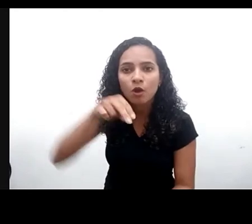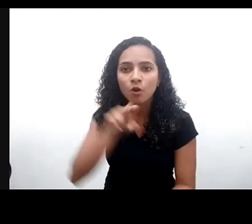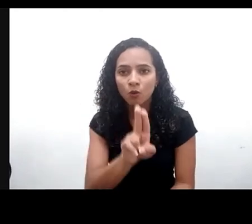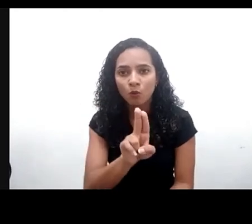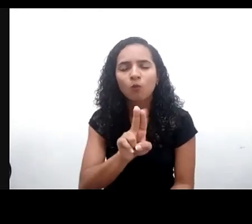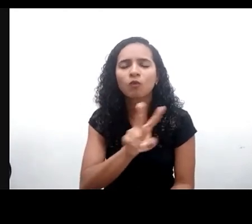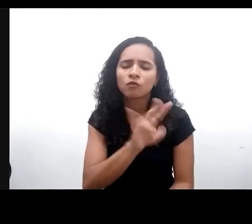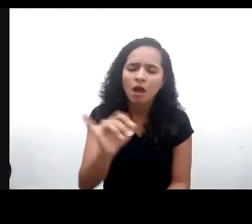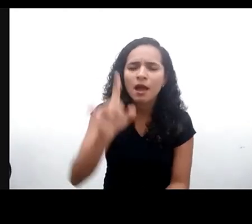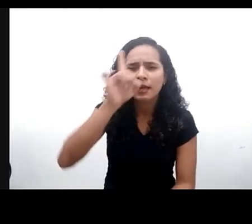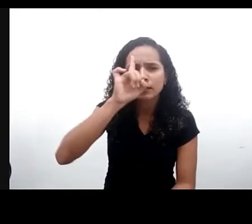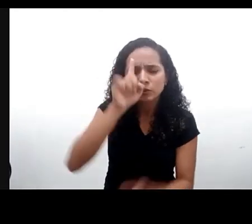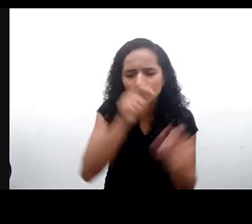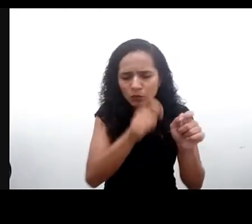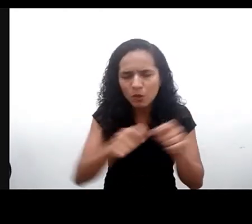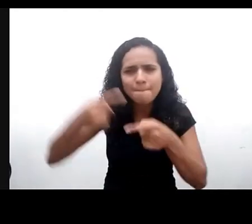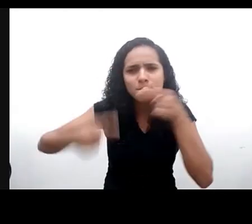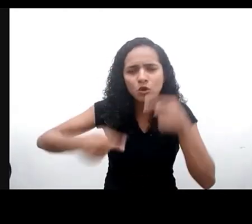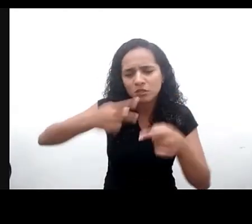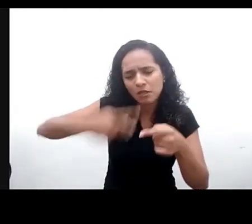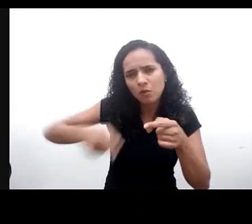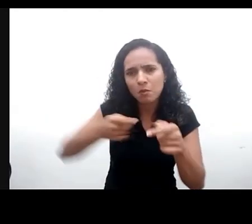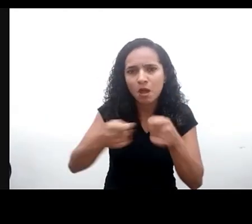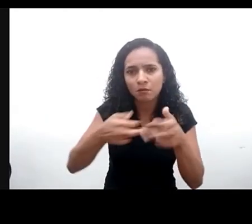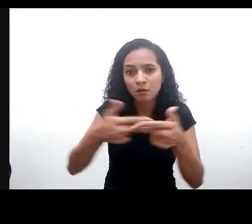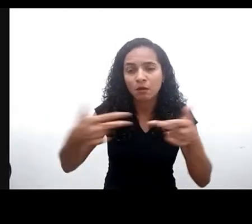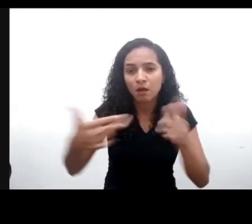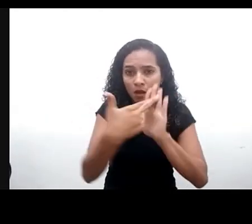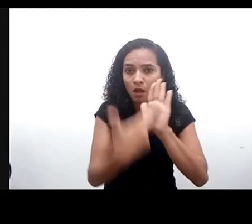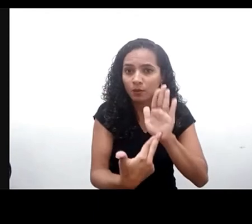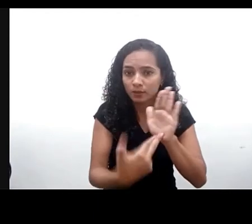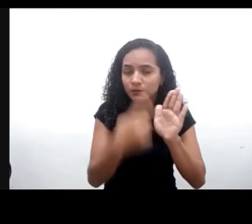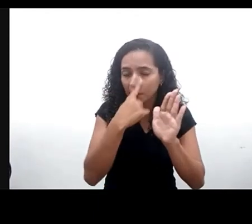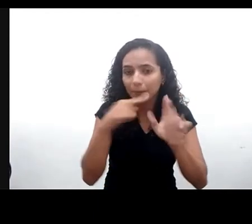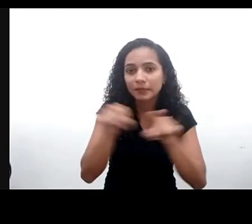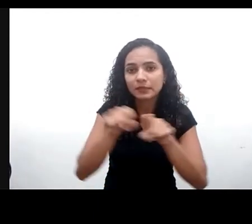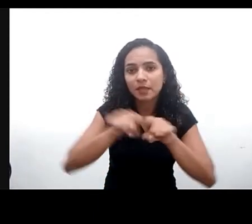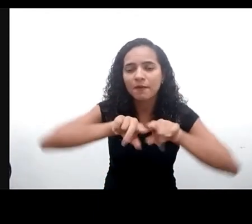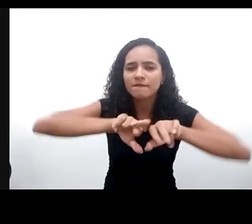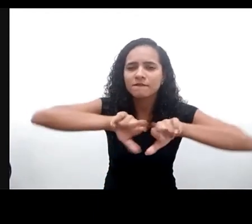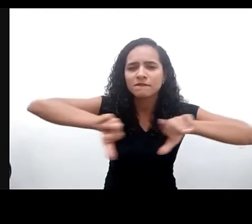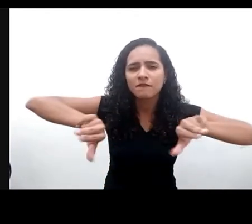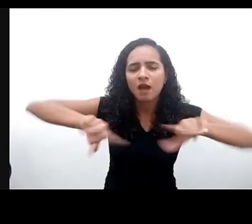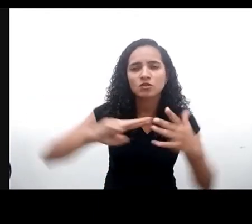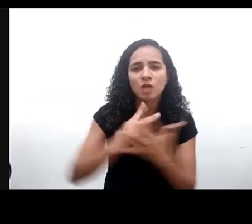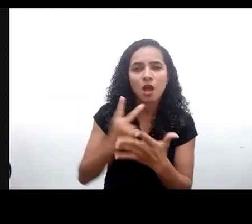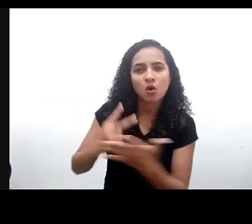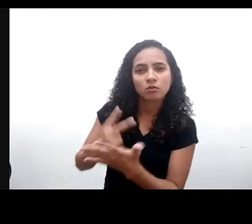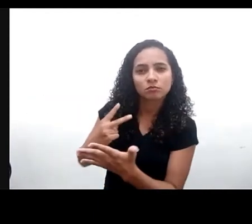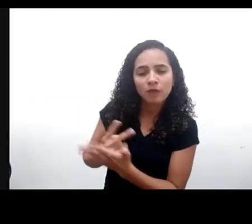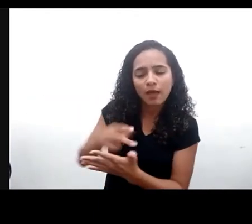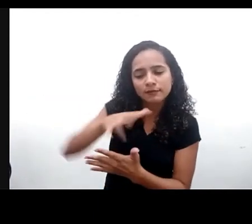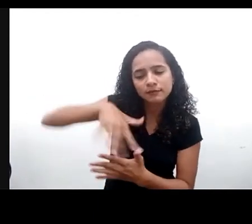cotidiano desde políticas públicas e regulatórias até o entendimento de alguns fenômenos no nosso cotidiano dentro das nossas